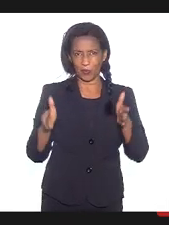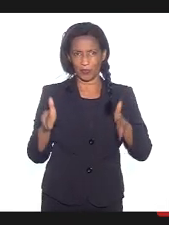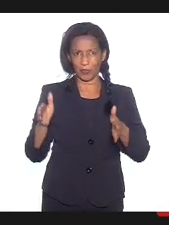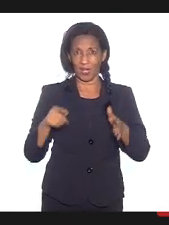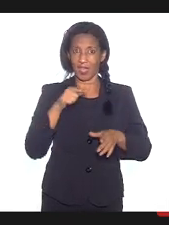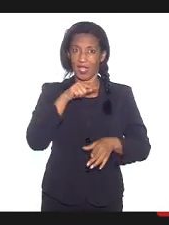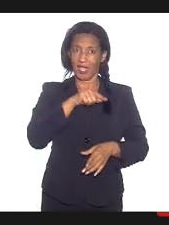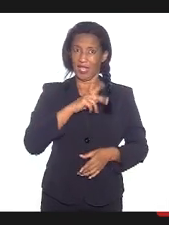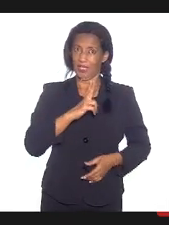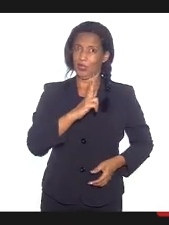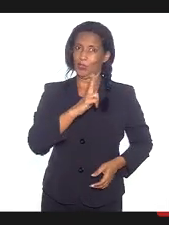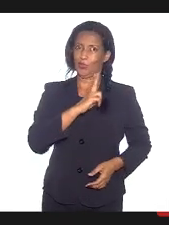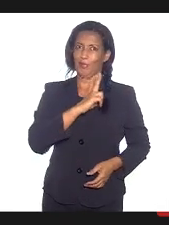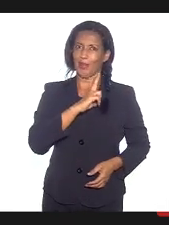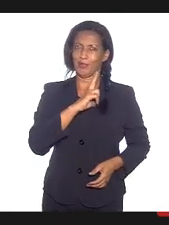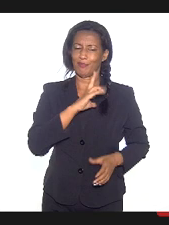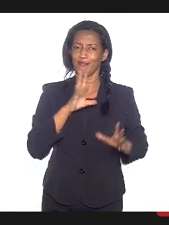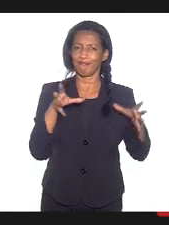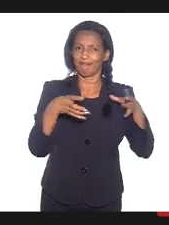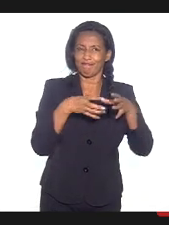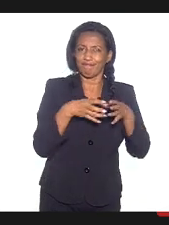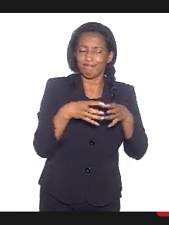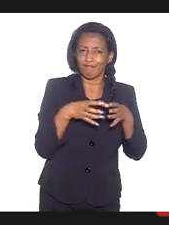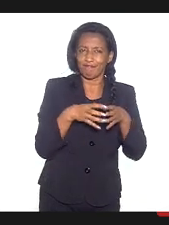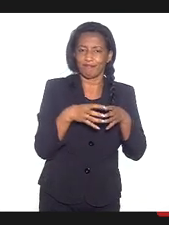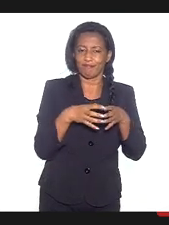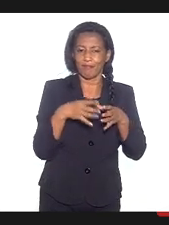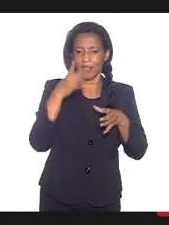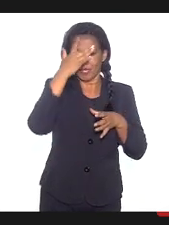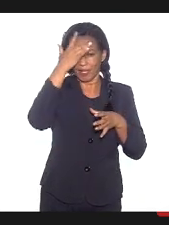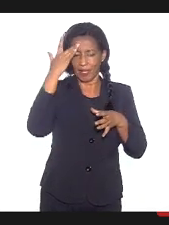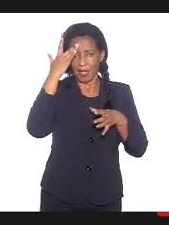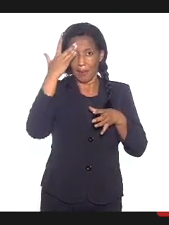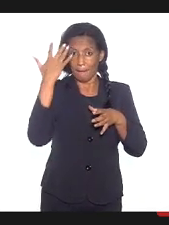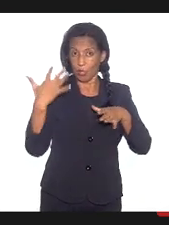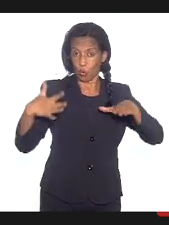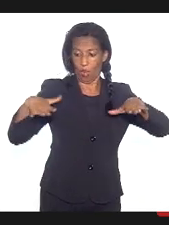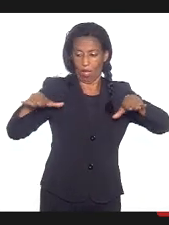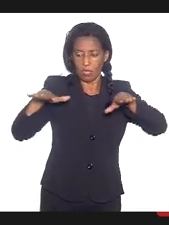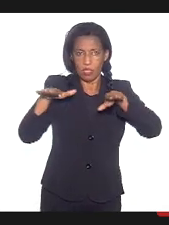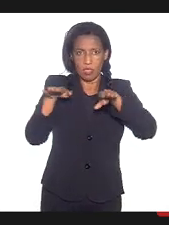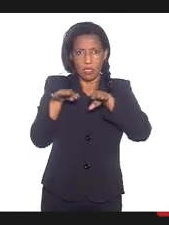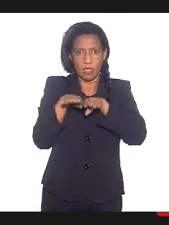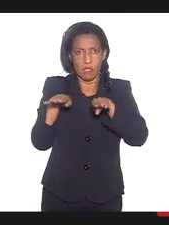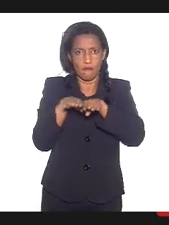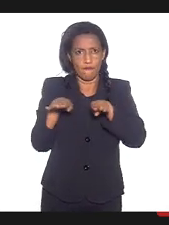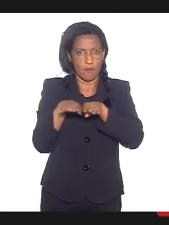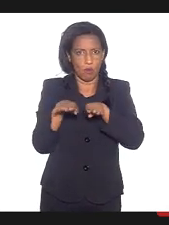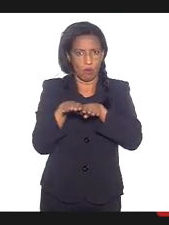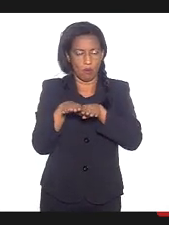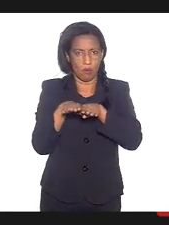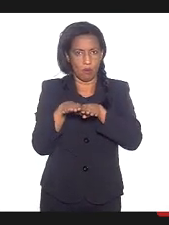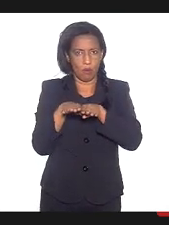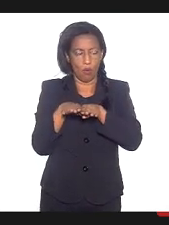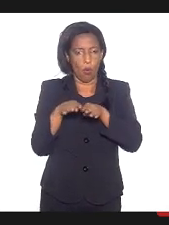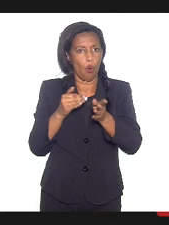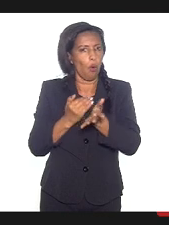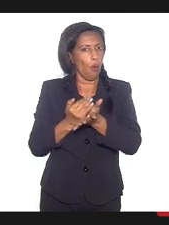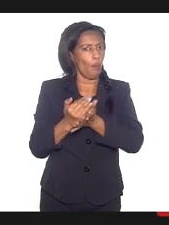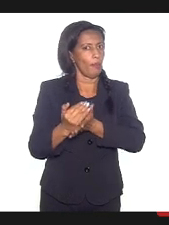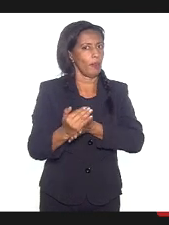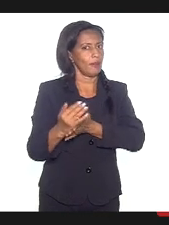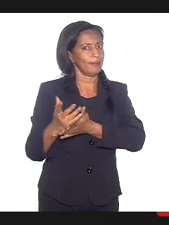privados, por isso a eficácia horizontal, entre pessoas que são privadas, que estão no mesmo nível, começa a haver conflitos